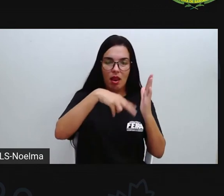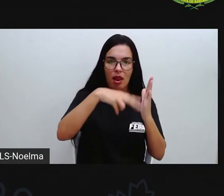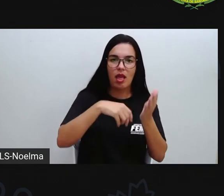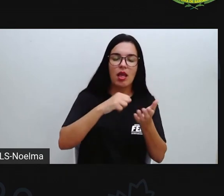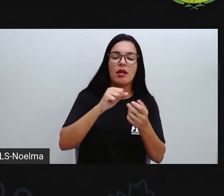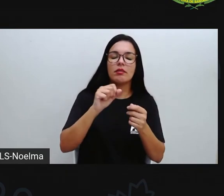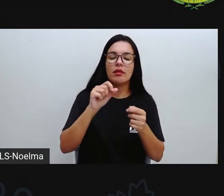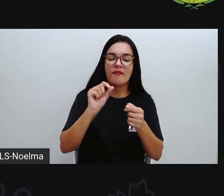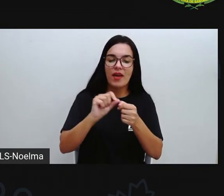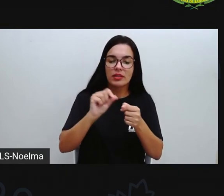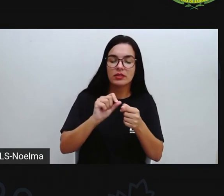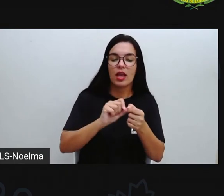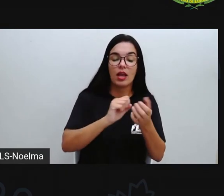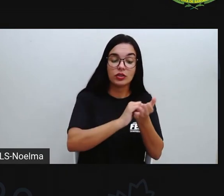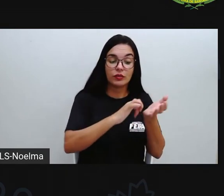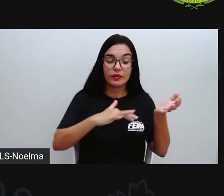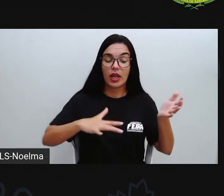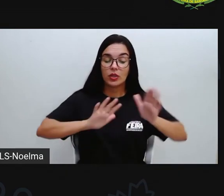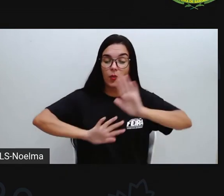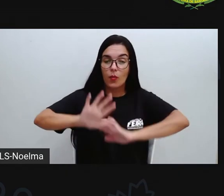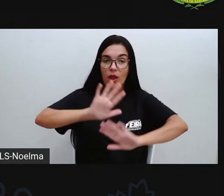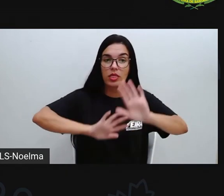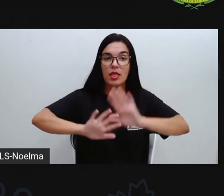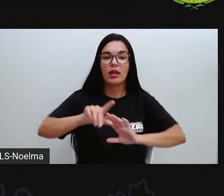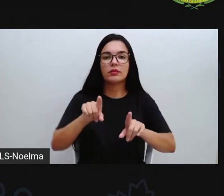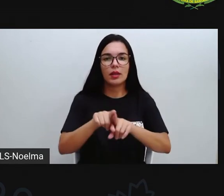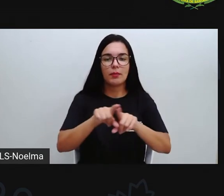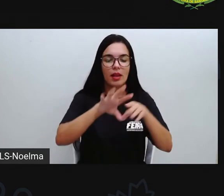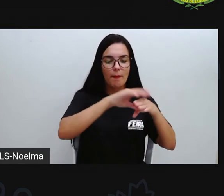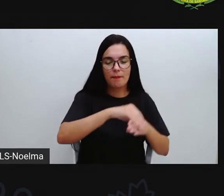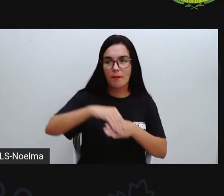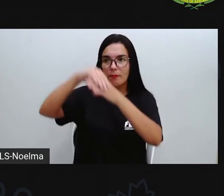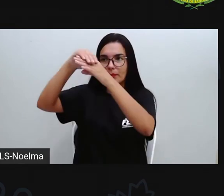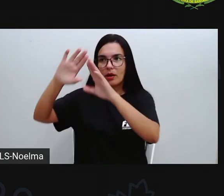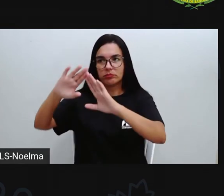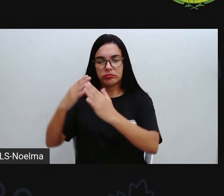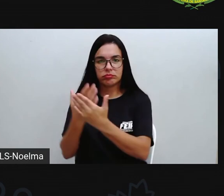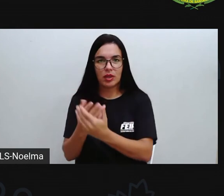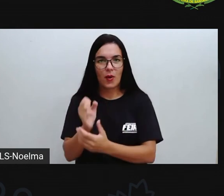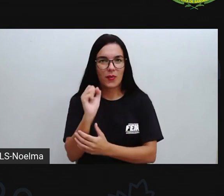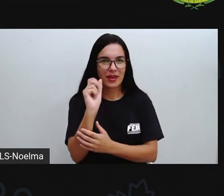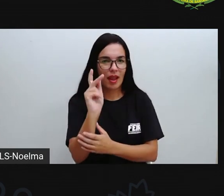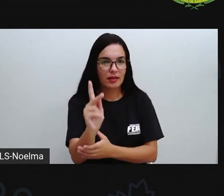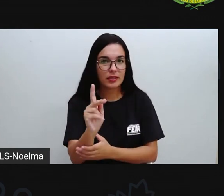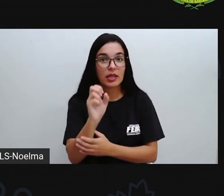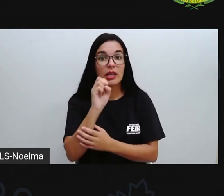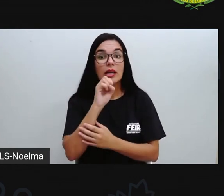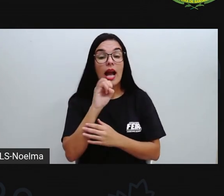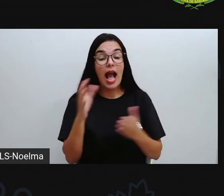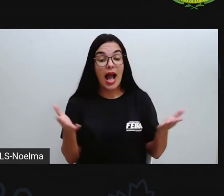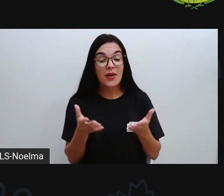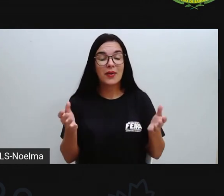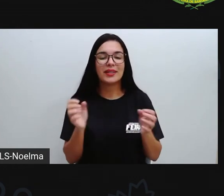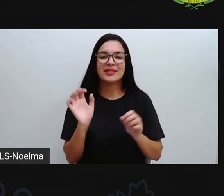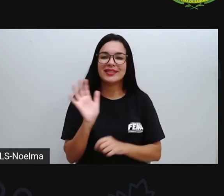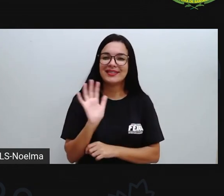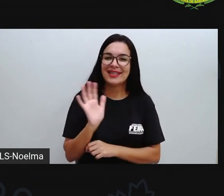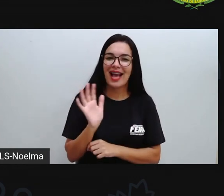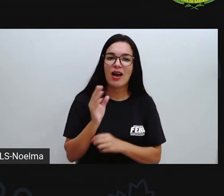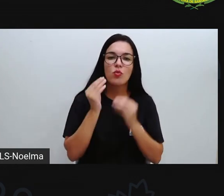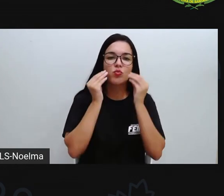atividades, realizar com muito cuidado, com muito capricho, que deverão ser devolvidas às escolas de vocês. A prova vai ficando por aqui.